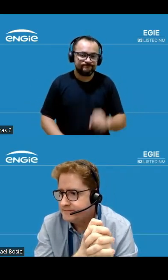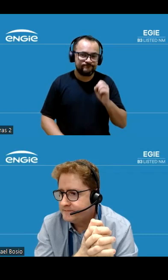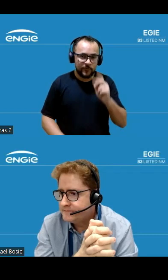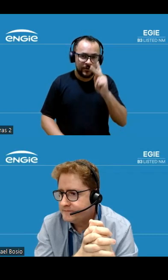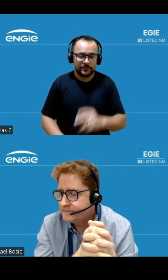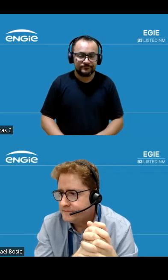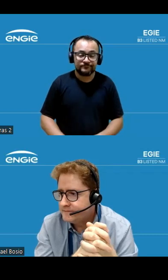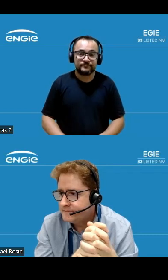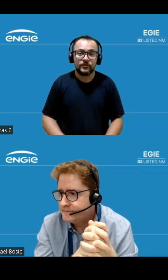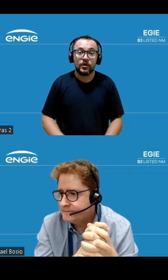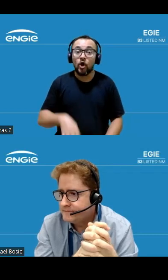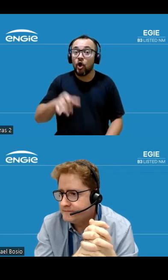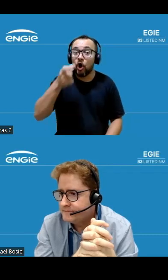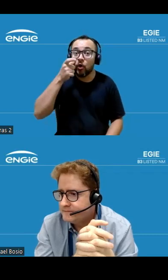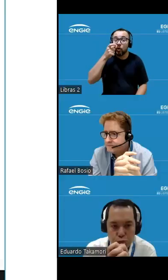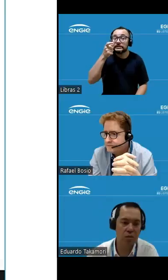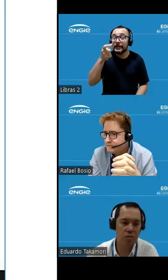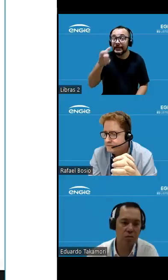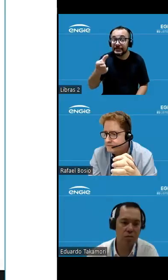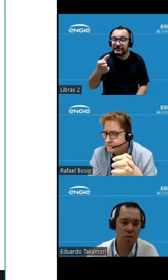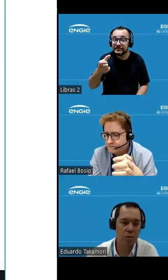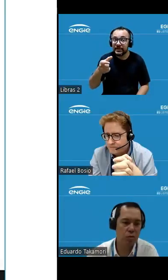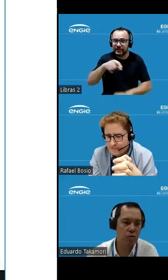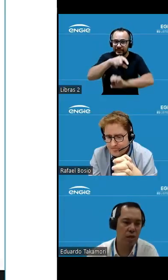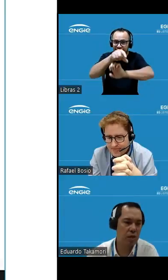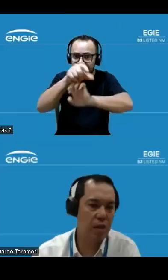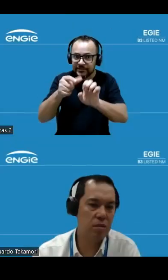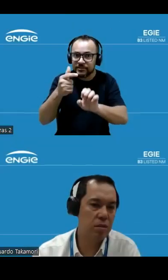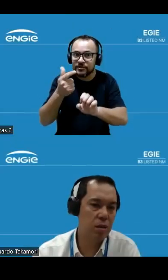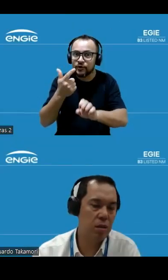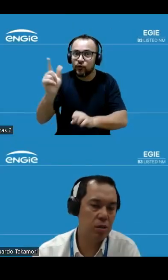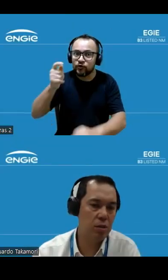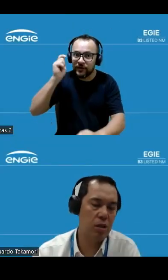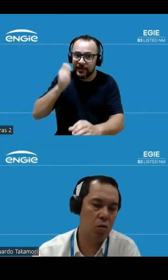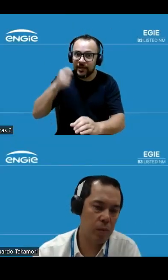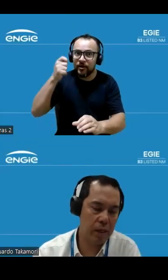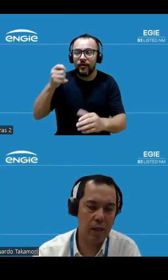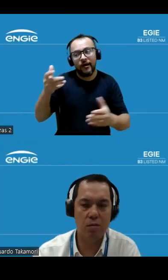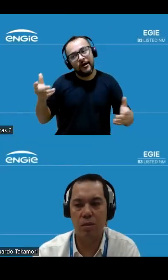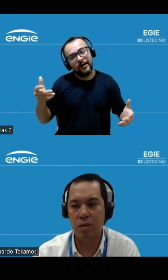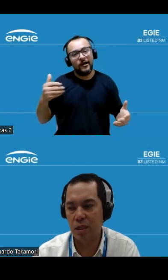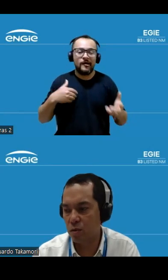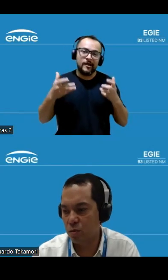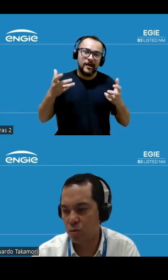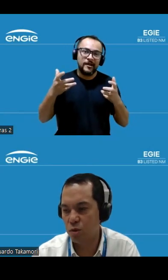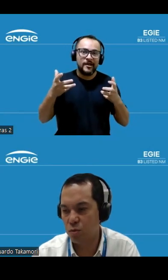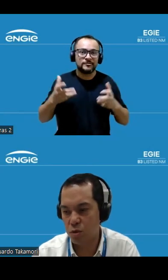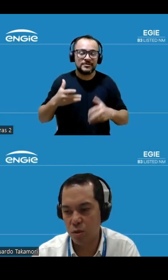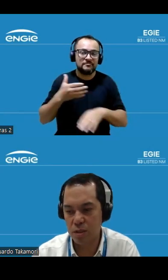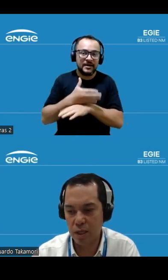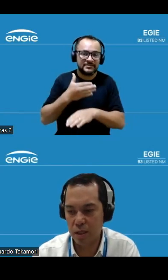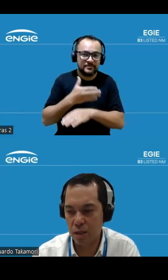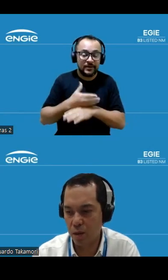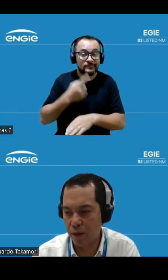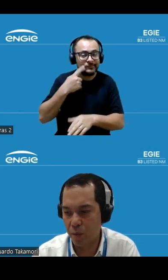com o interesse da companhia no próximo leão de transmissão temos todo o interesse a gente ter acompanhado a saída de um